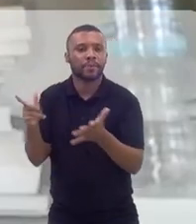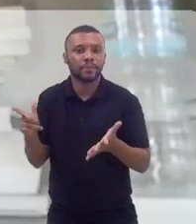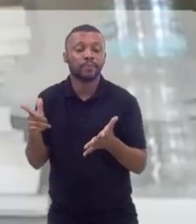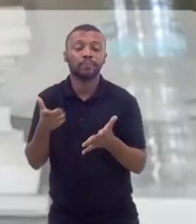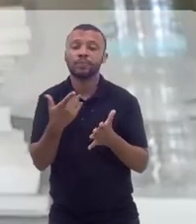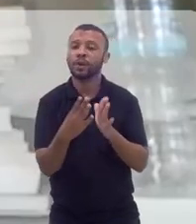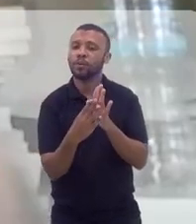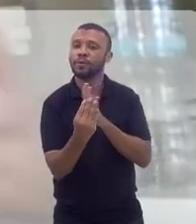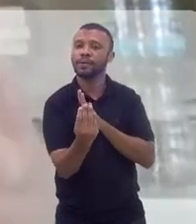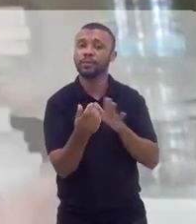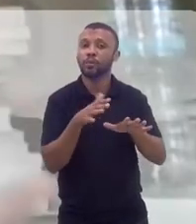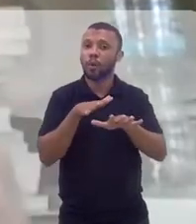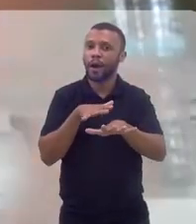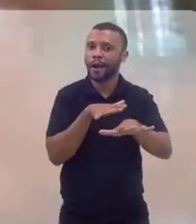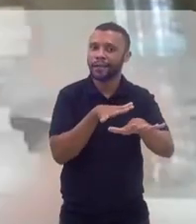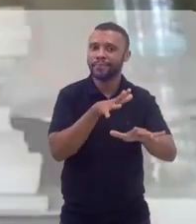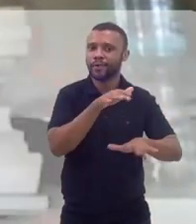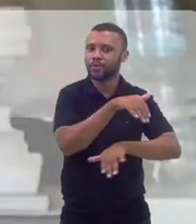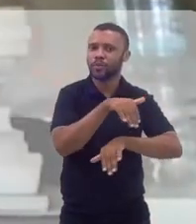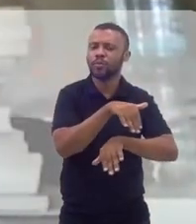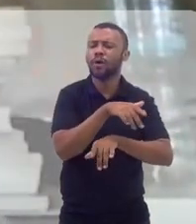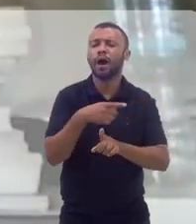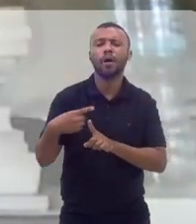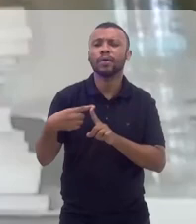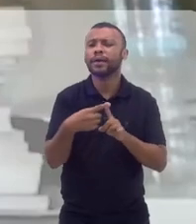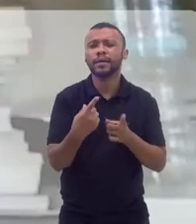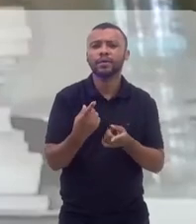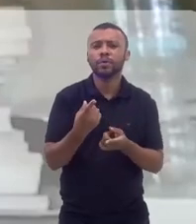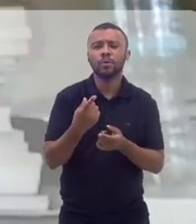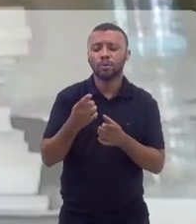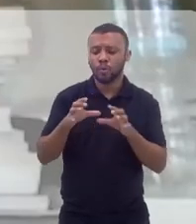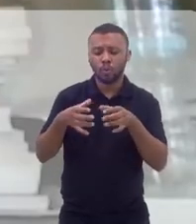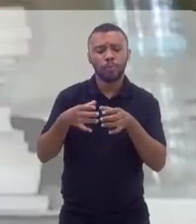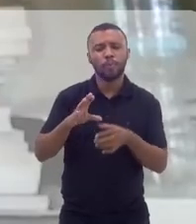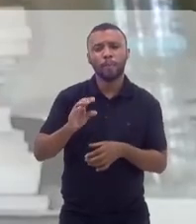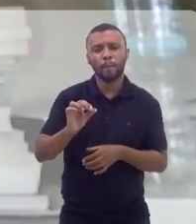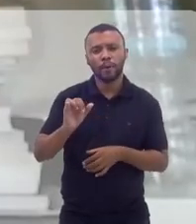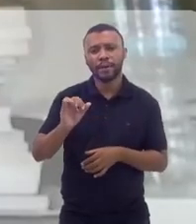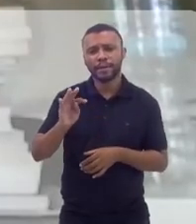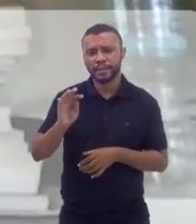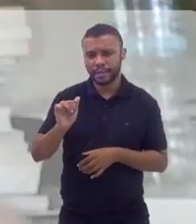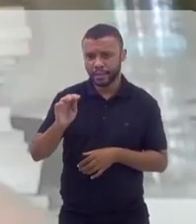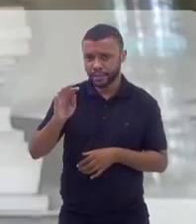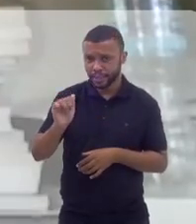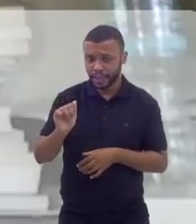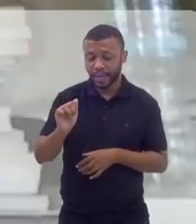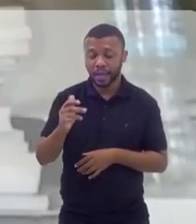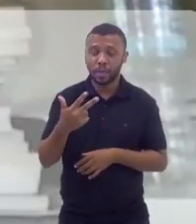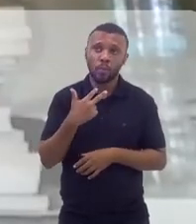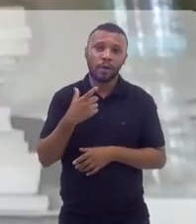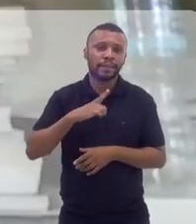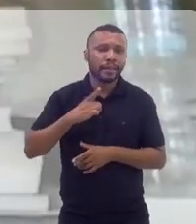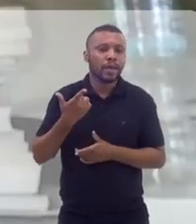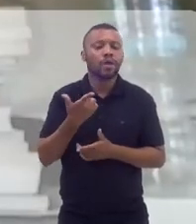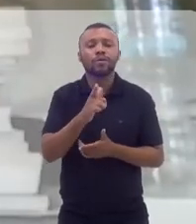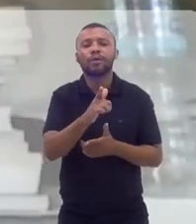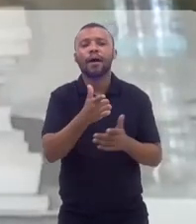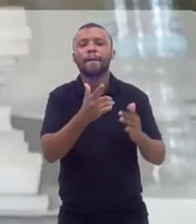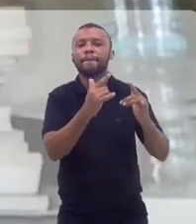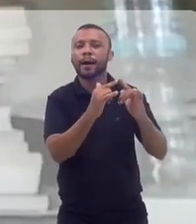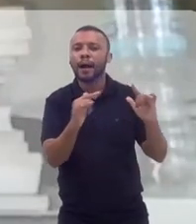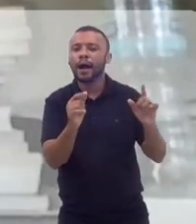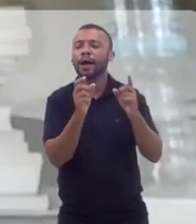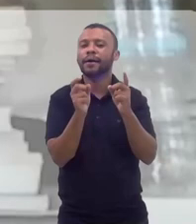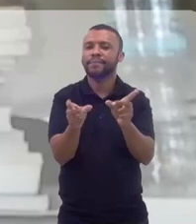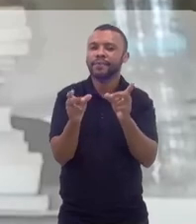carnaval de rua, por que o Boitatá não pode ter a sua barraca? Onde ele vai vendendo os produtos e serviços